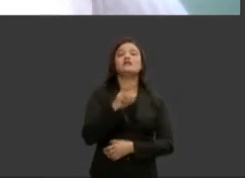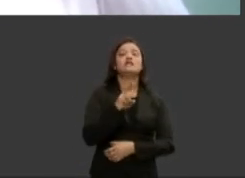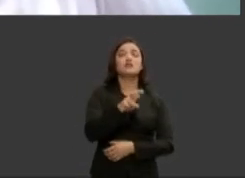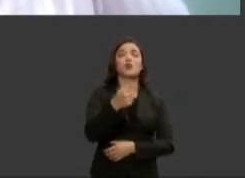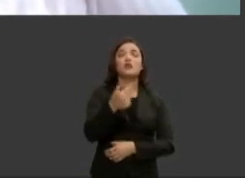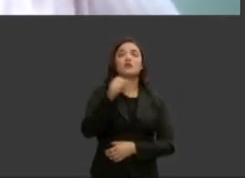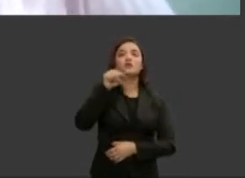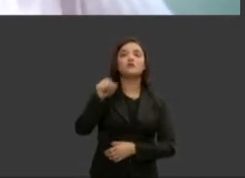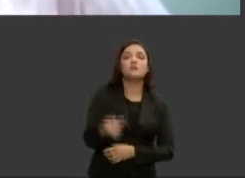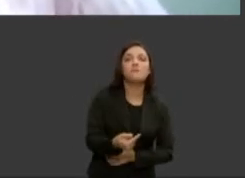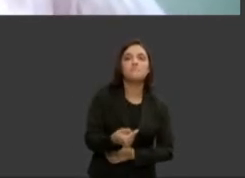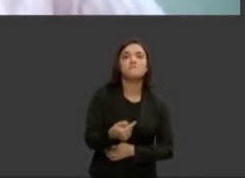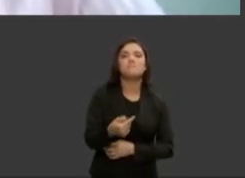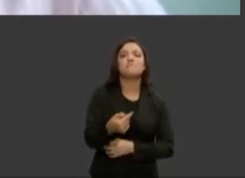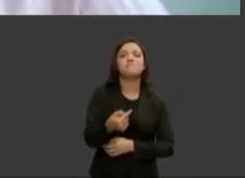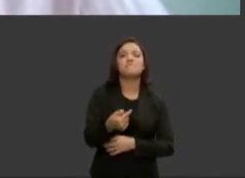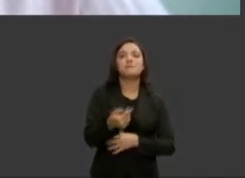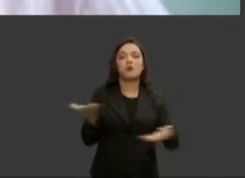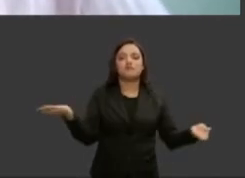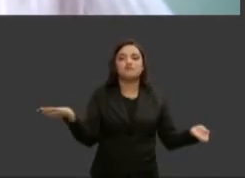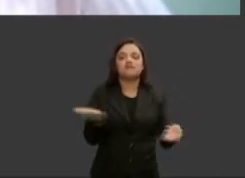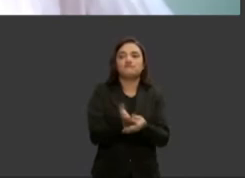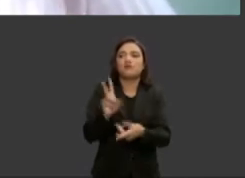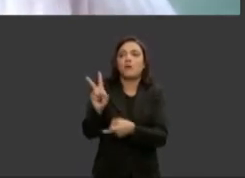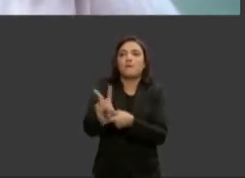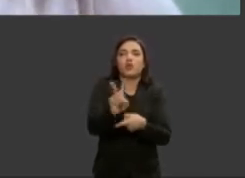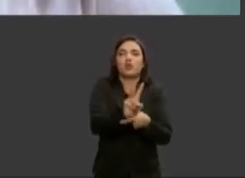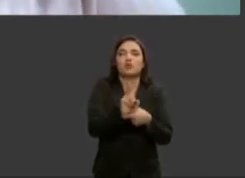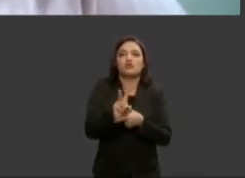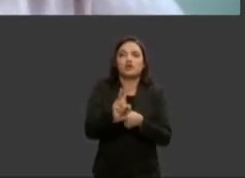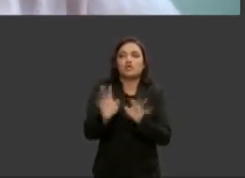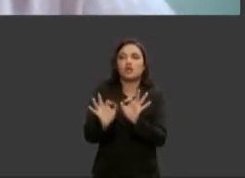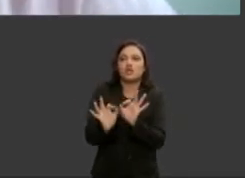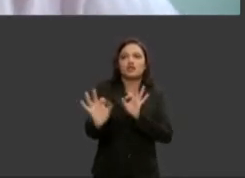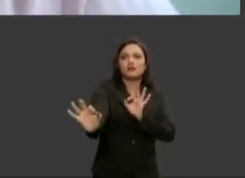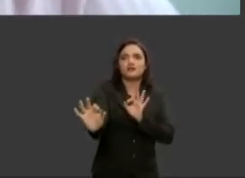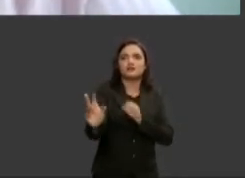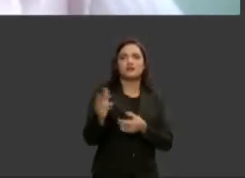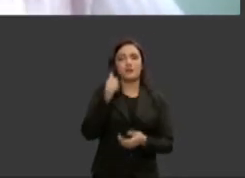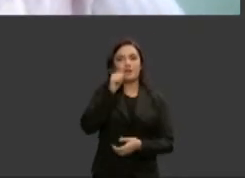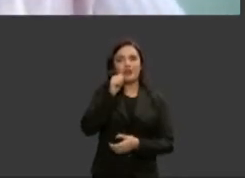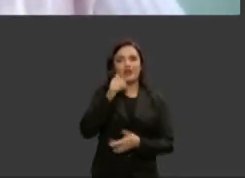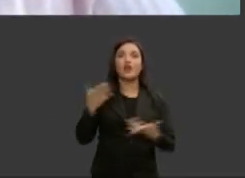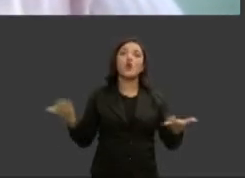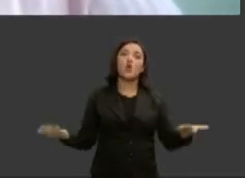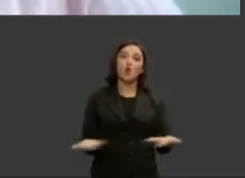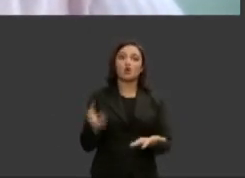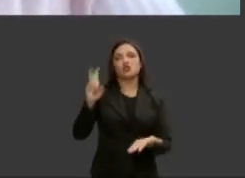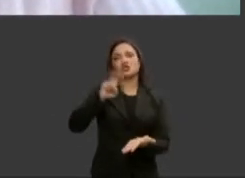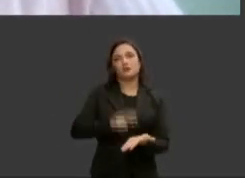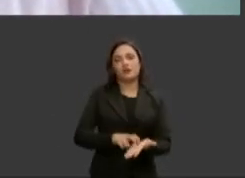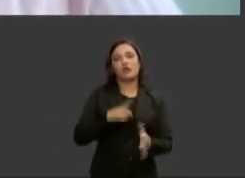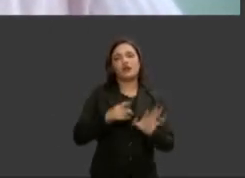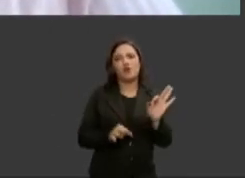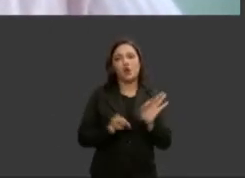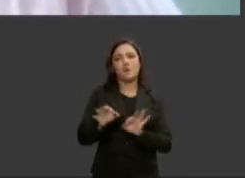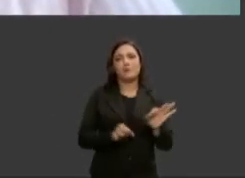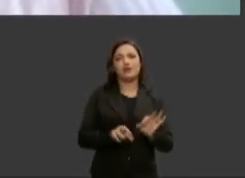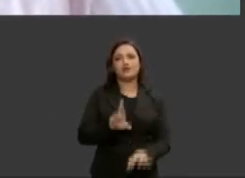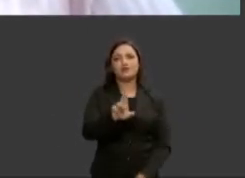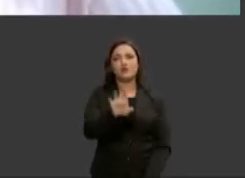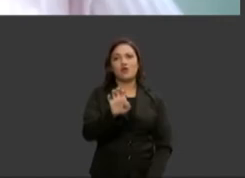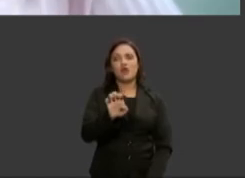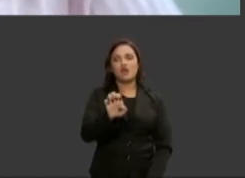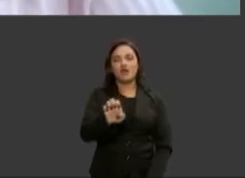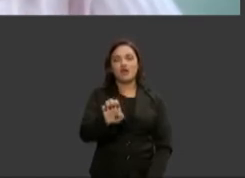final da manhã uma operação que começou dia 1º de janeiro e hoje ela foi deflagrada com o nome operação resguardo